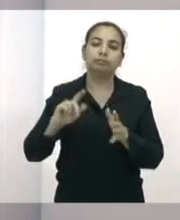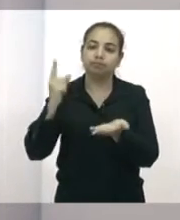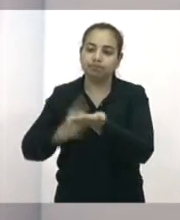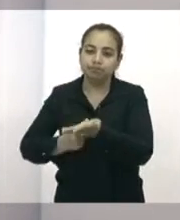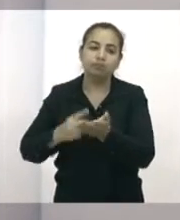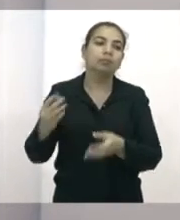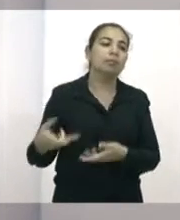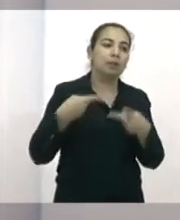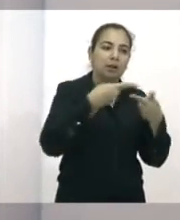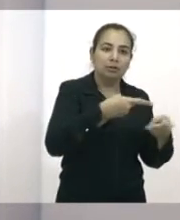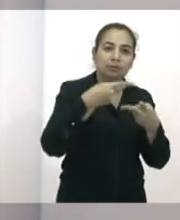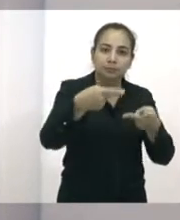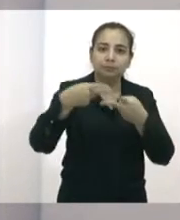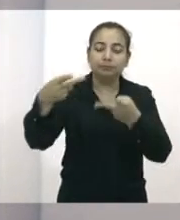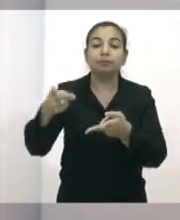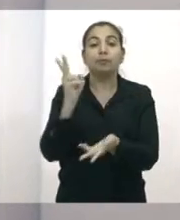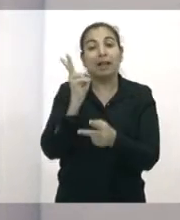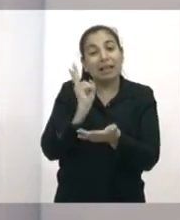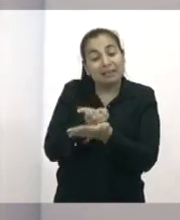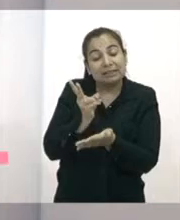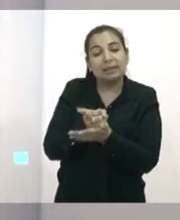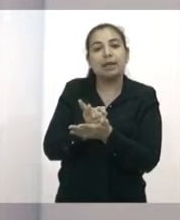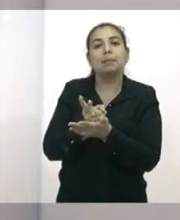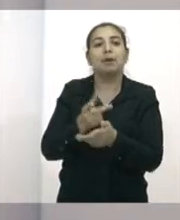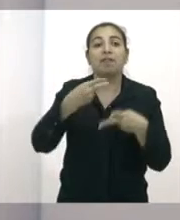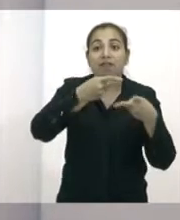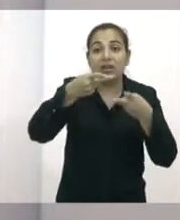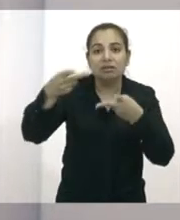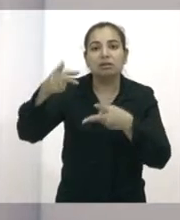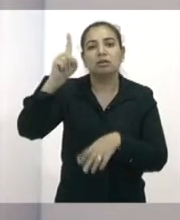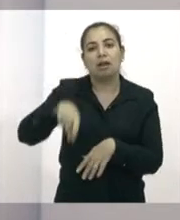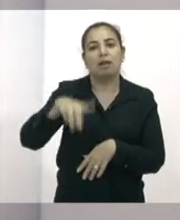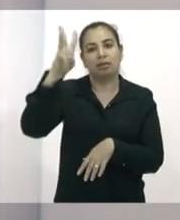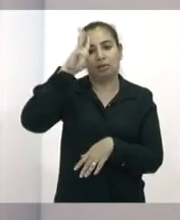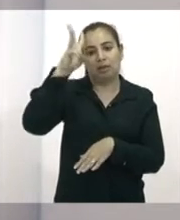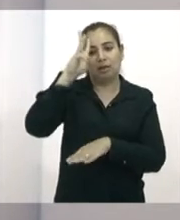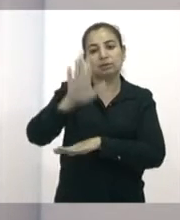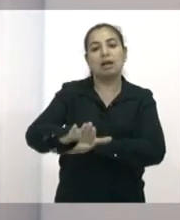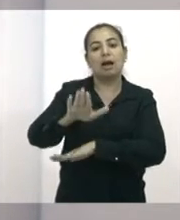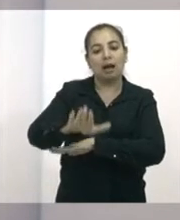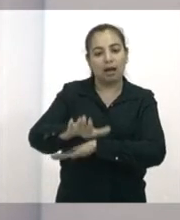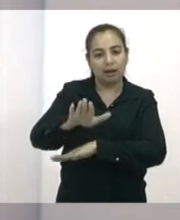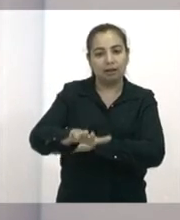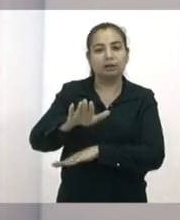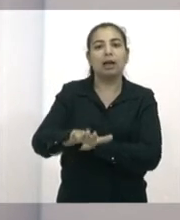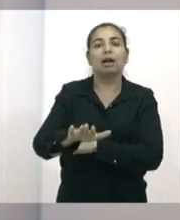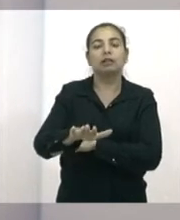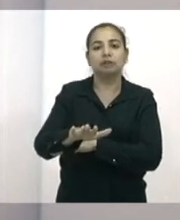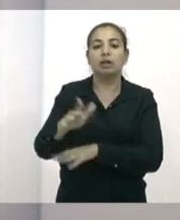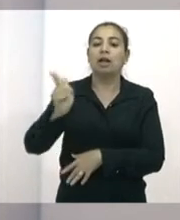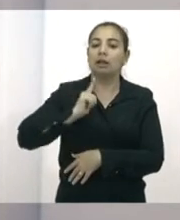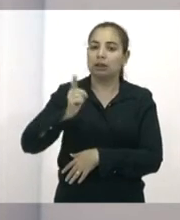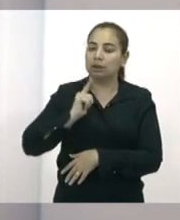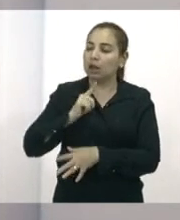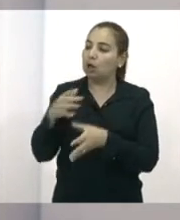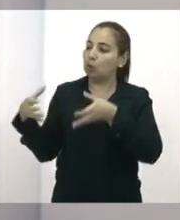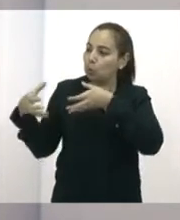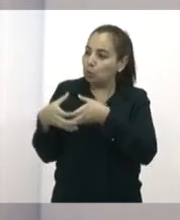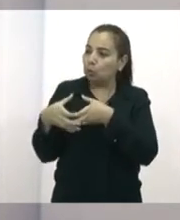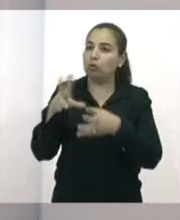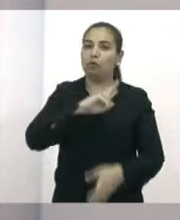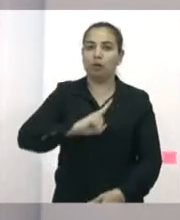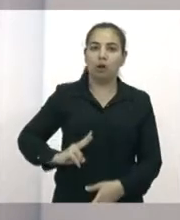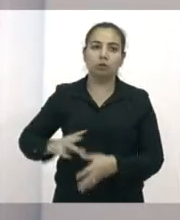acontecem nas terças-feiras à tarde, que foi uma data pactuada em reunião da comissão com o conjunto de variadores que a compõem